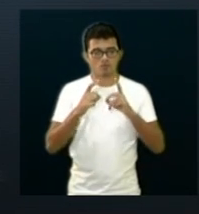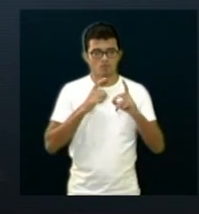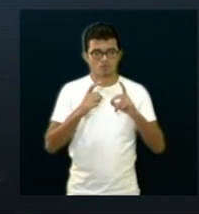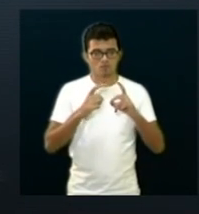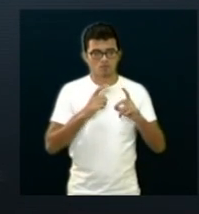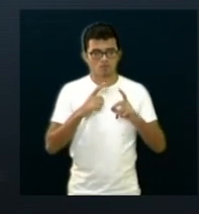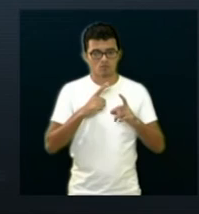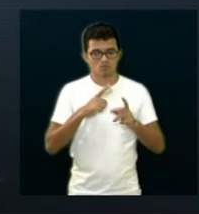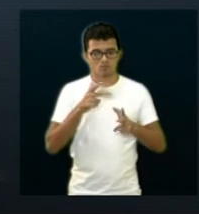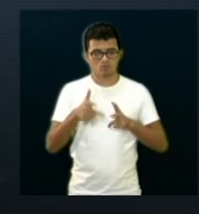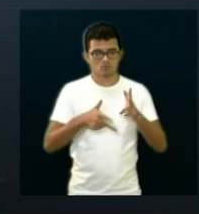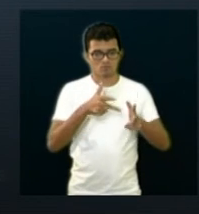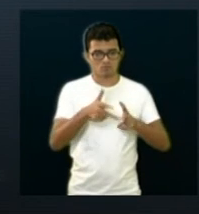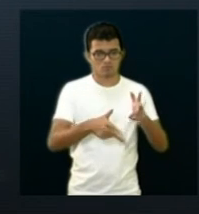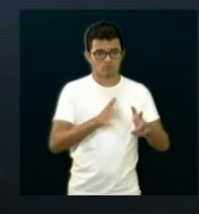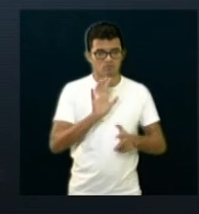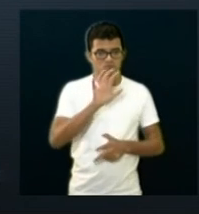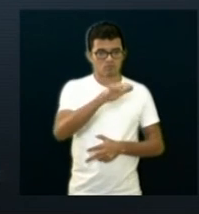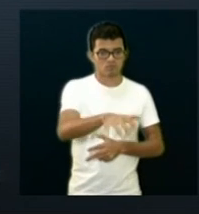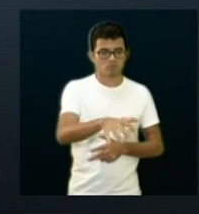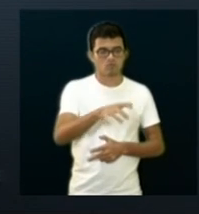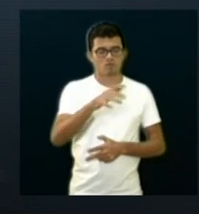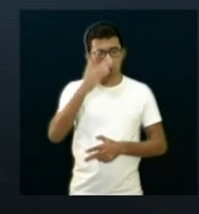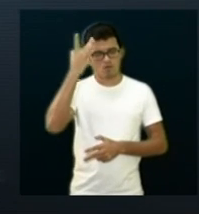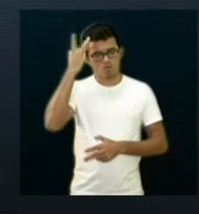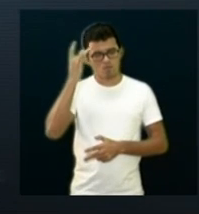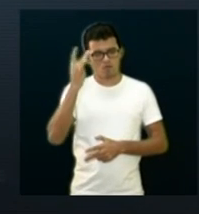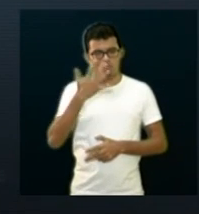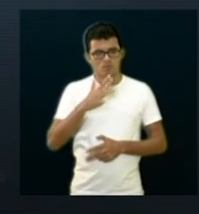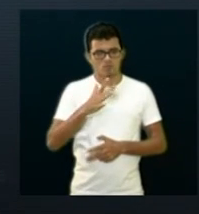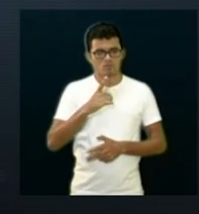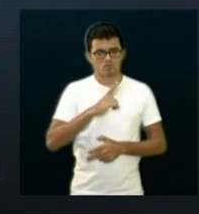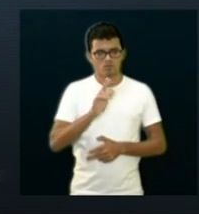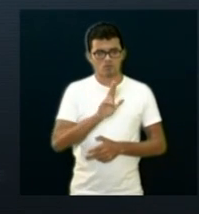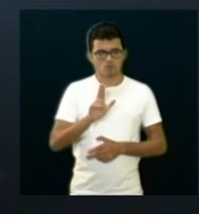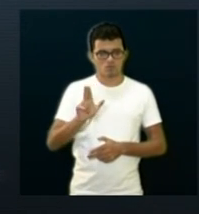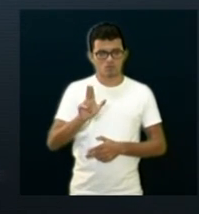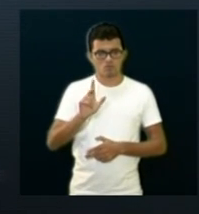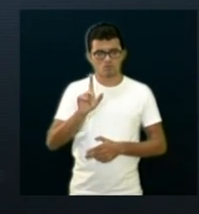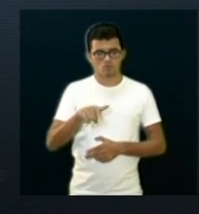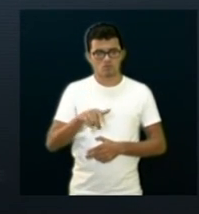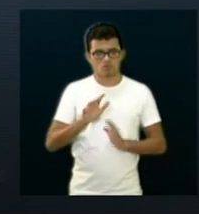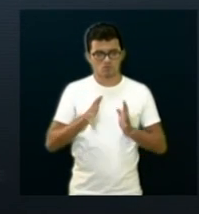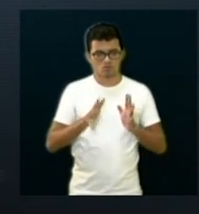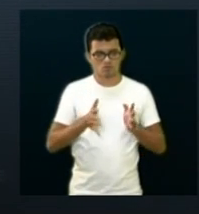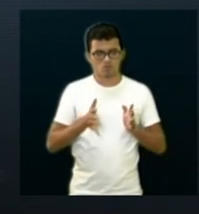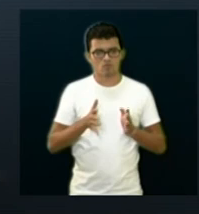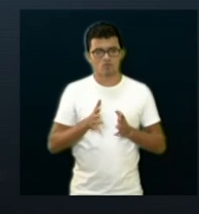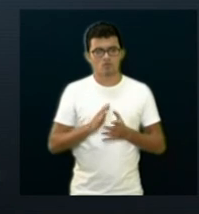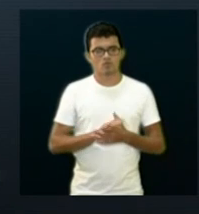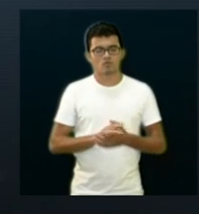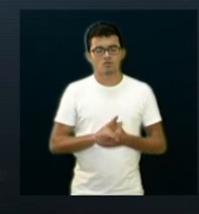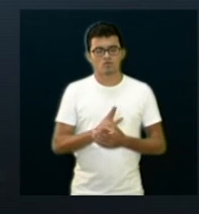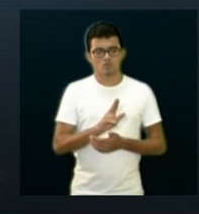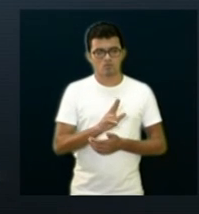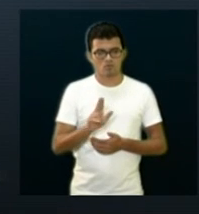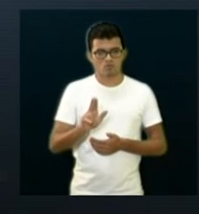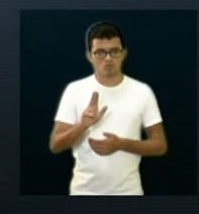acho que o presidente deve estar nomeando talvez amanhã, não sei se já sai a nomeação. Já saiu? Já saiu a indicação?